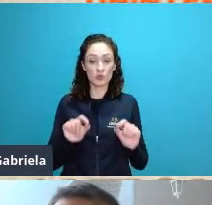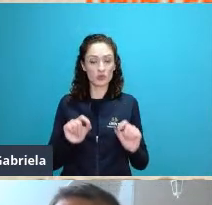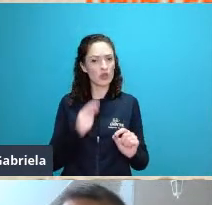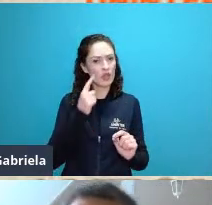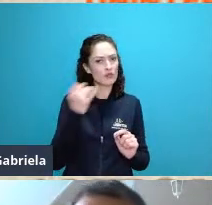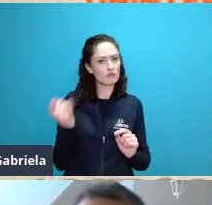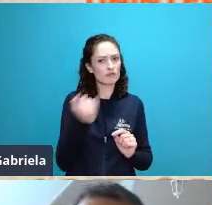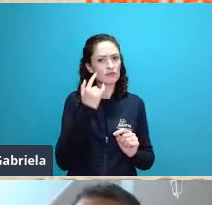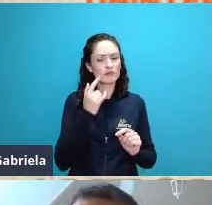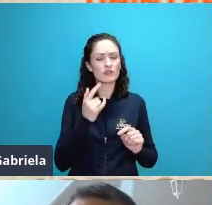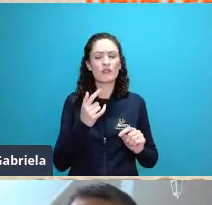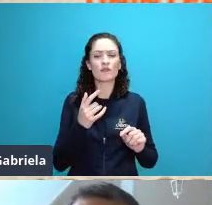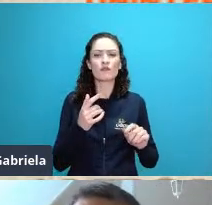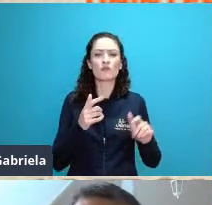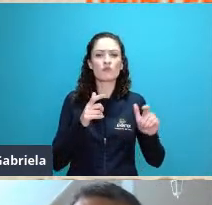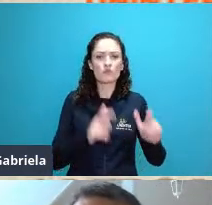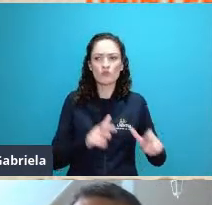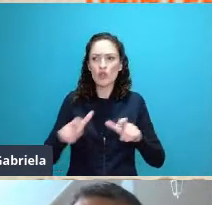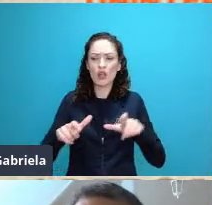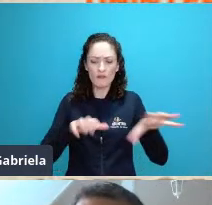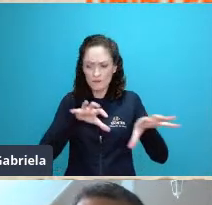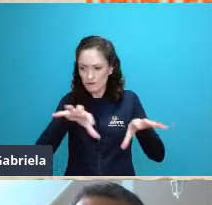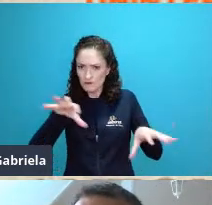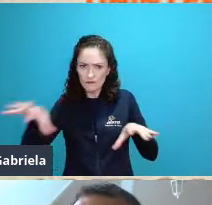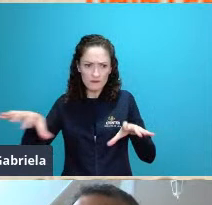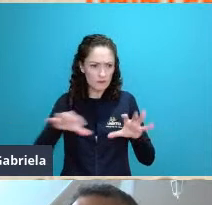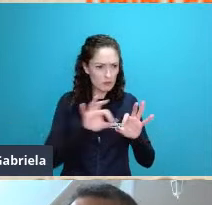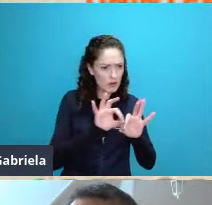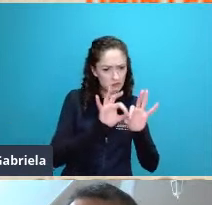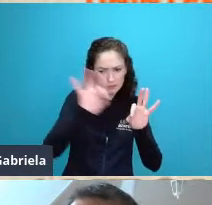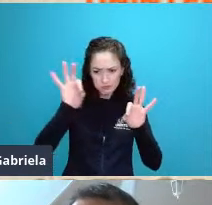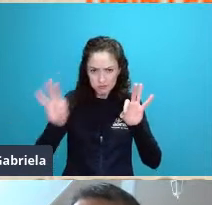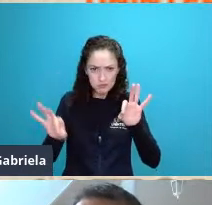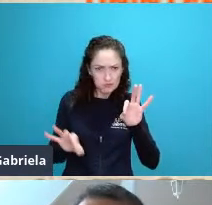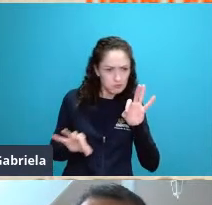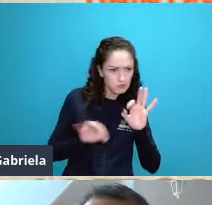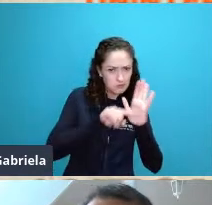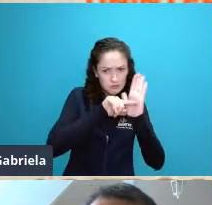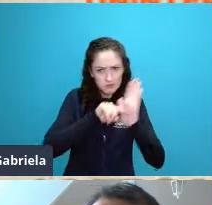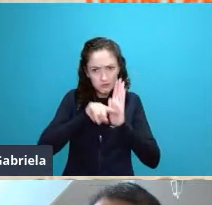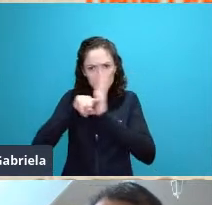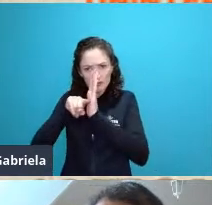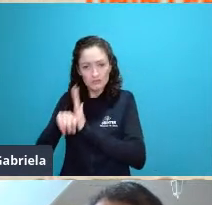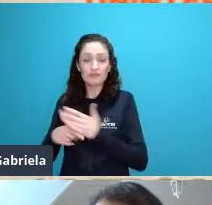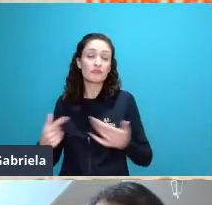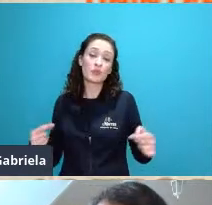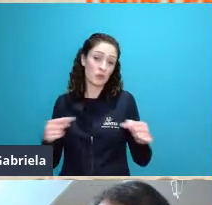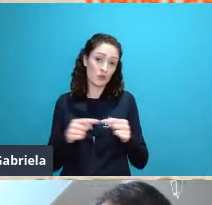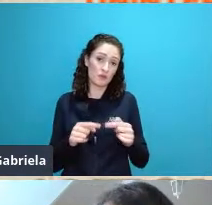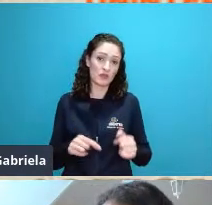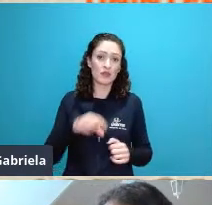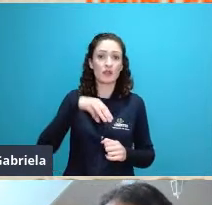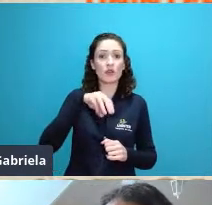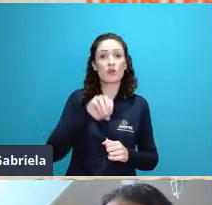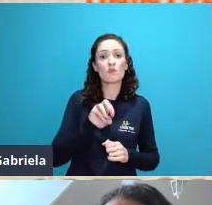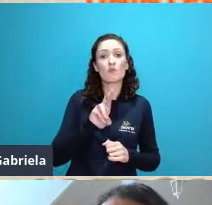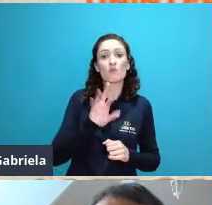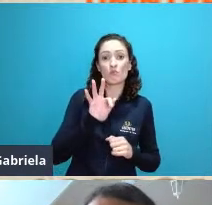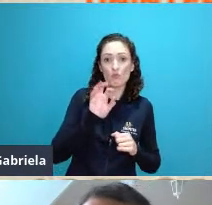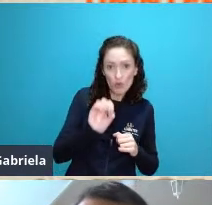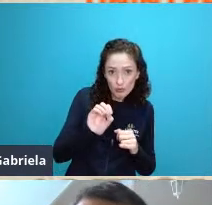então quando a gente pega inclusive o próprio termo né de morfometria morfos vem de forma